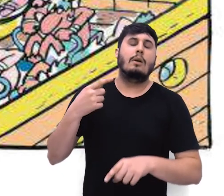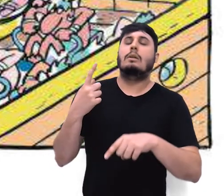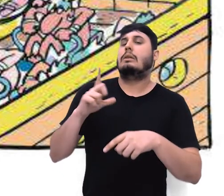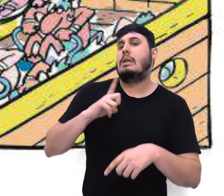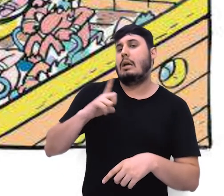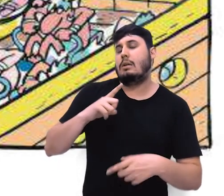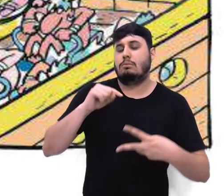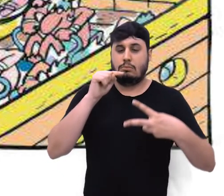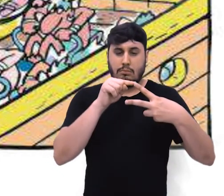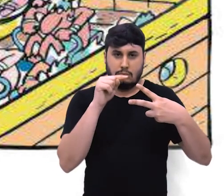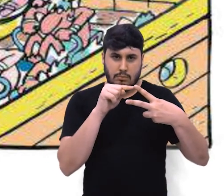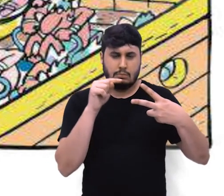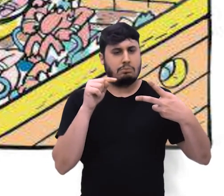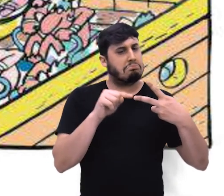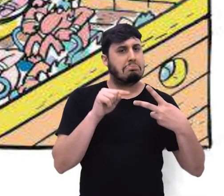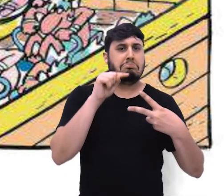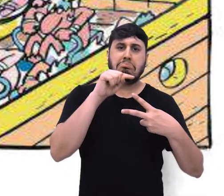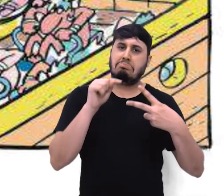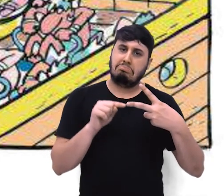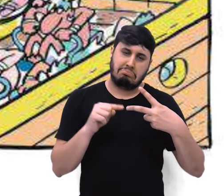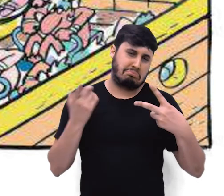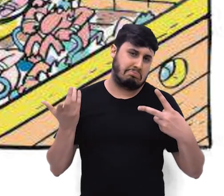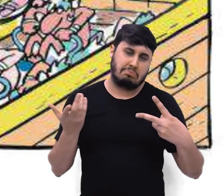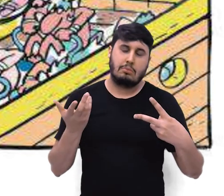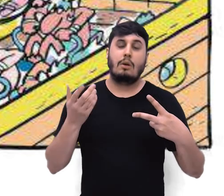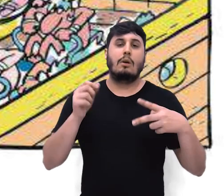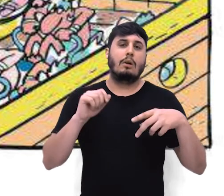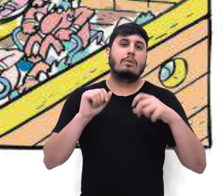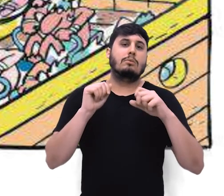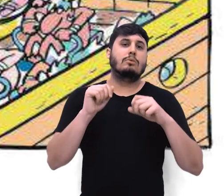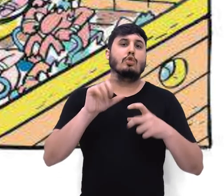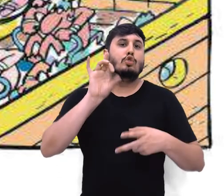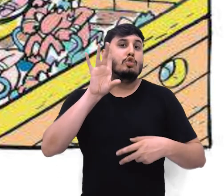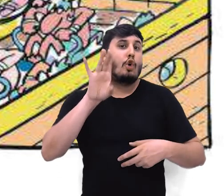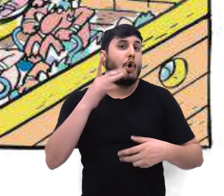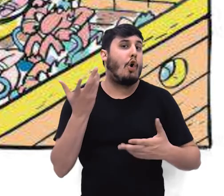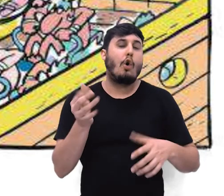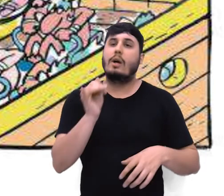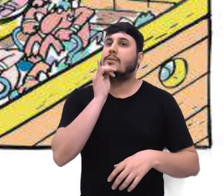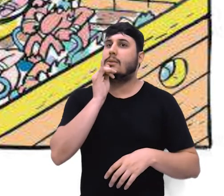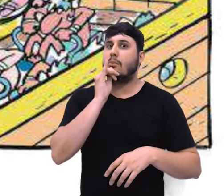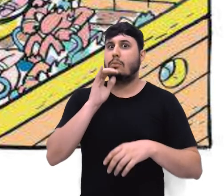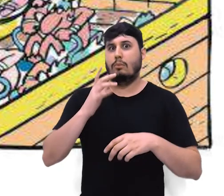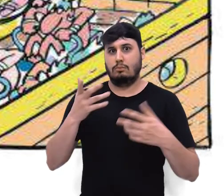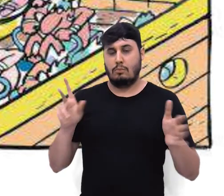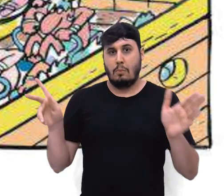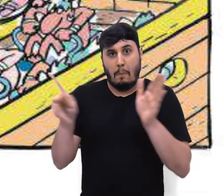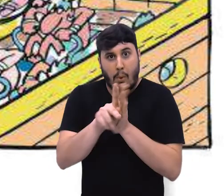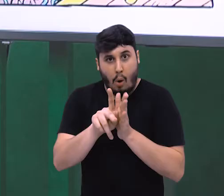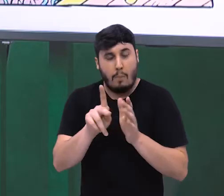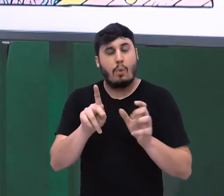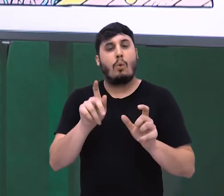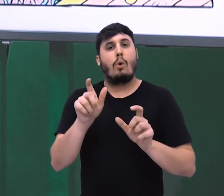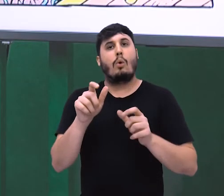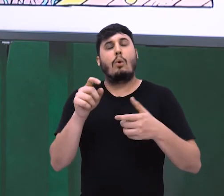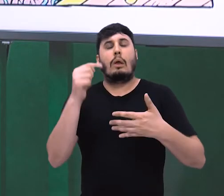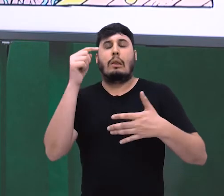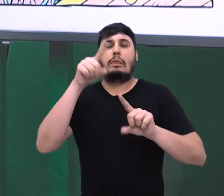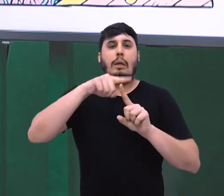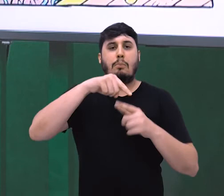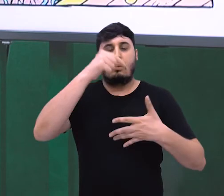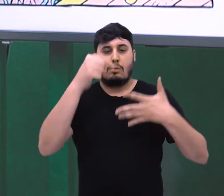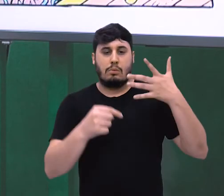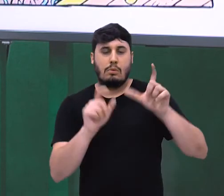pode-se, então, falar que não só a classificação gramatical, mas também o valor semântico subjacente que